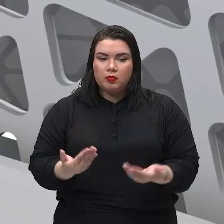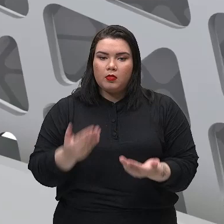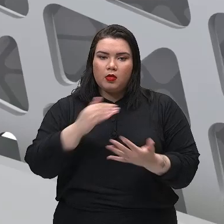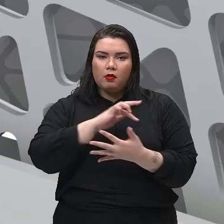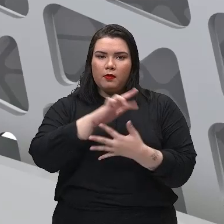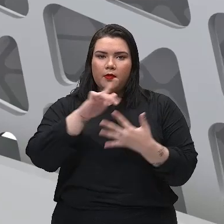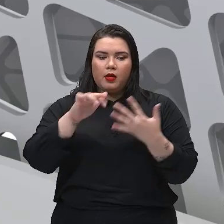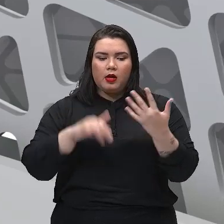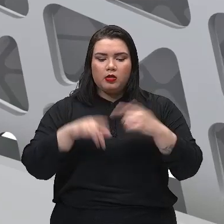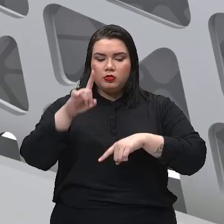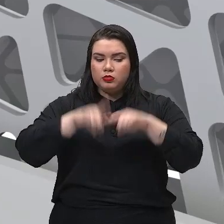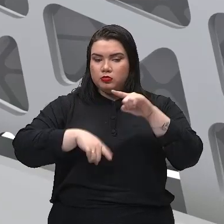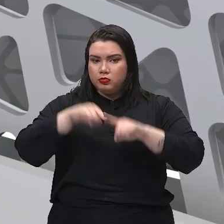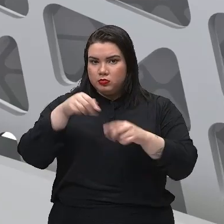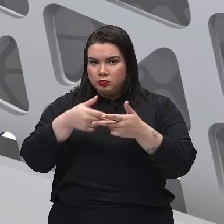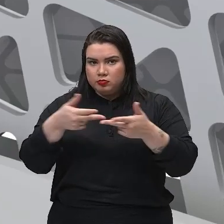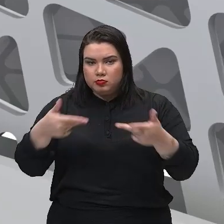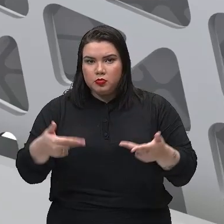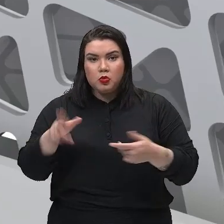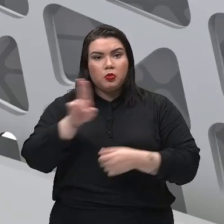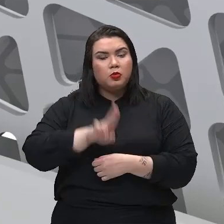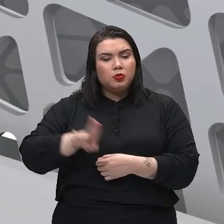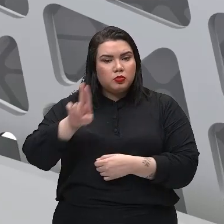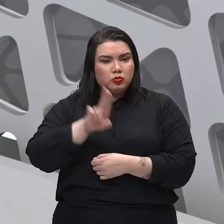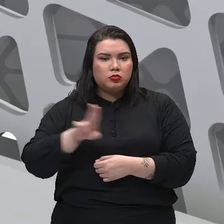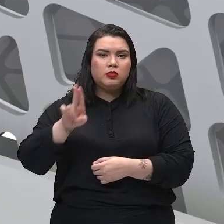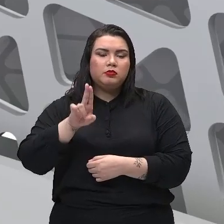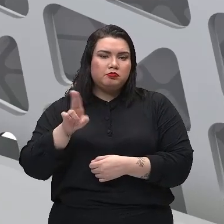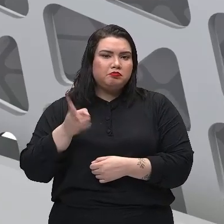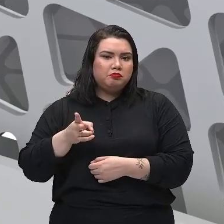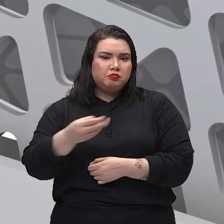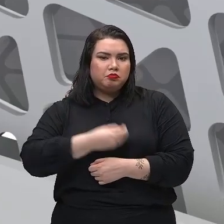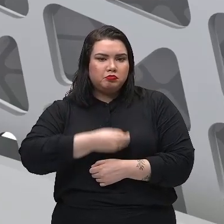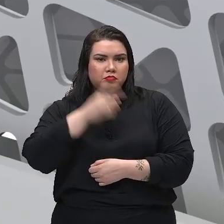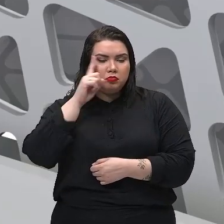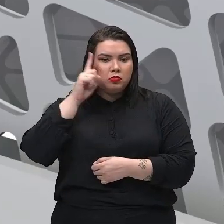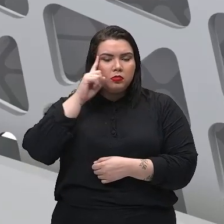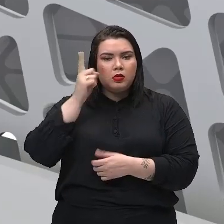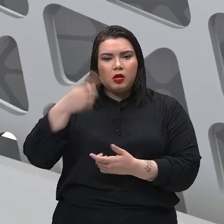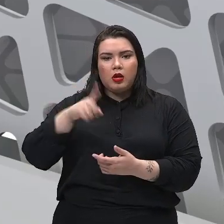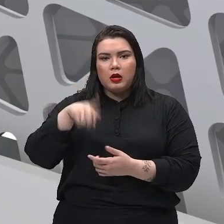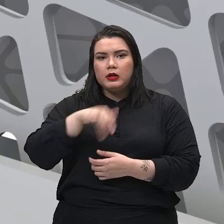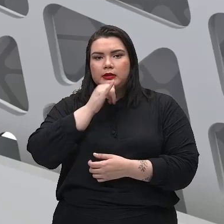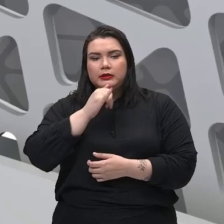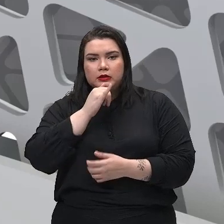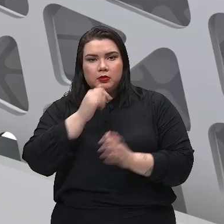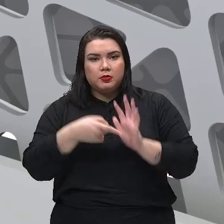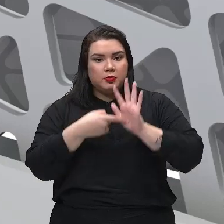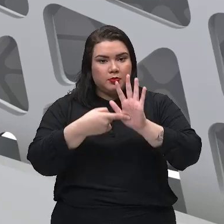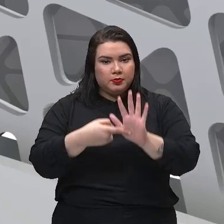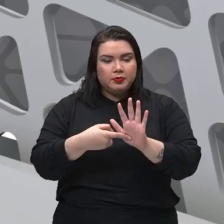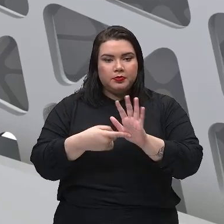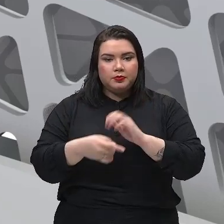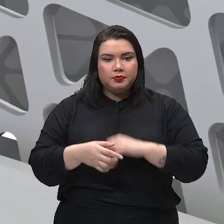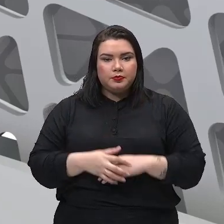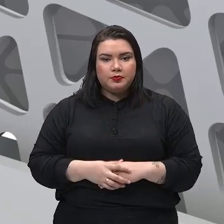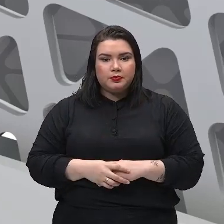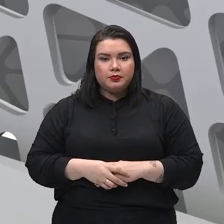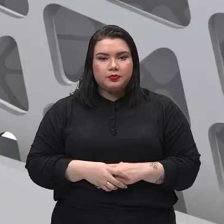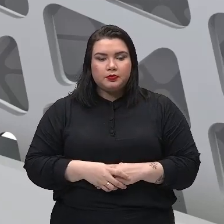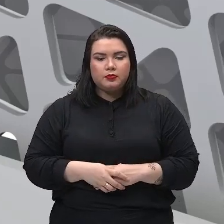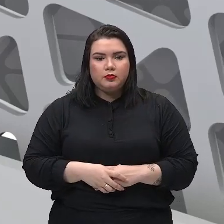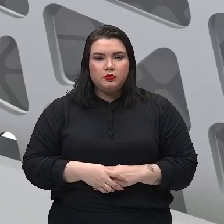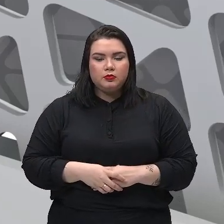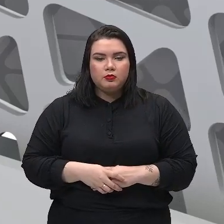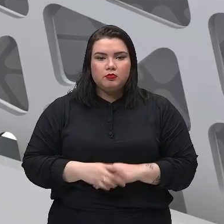instrumentos que são utilizados no dia a dia e todos esses são exemplos de máquinas simples, tá bom? E na